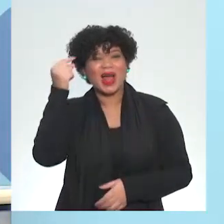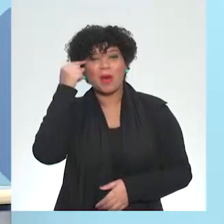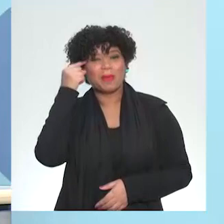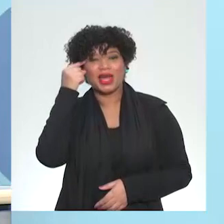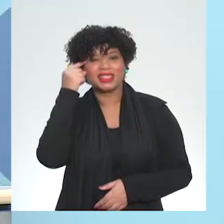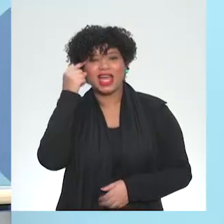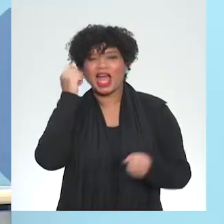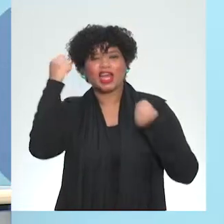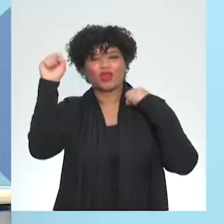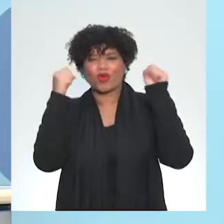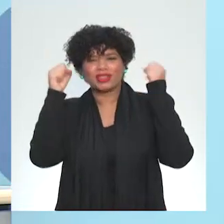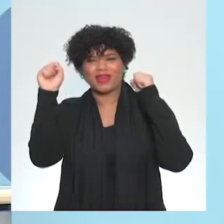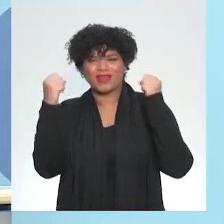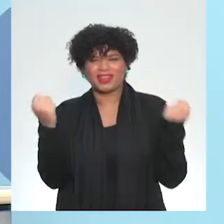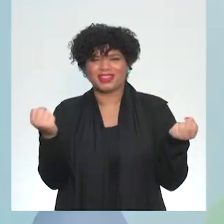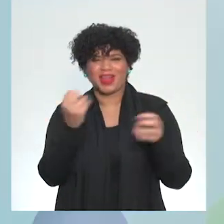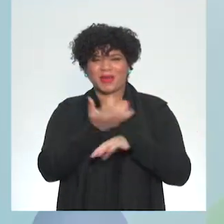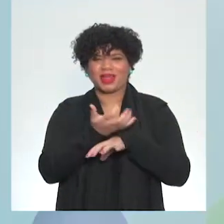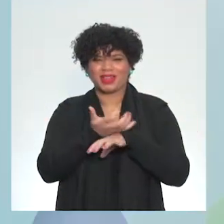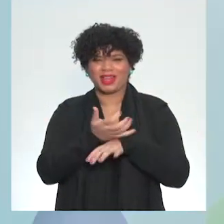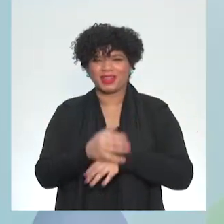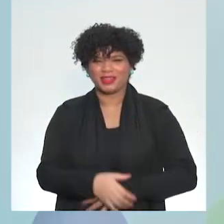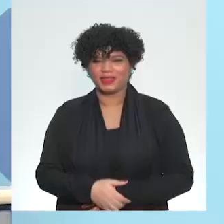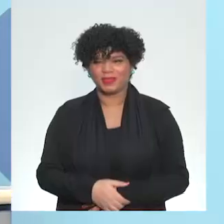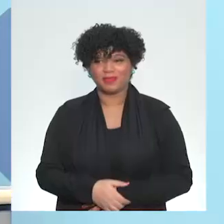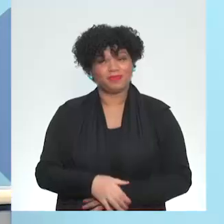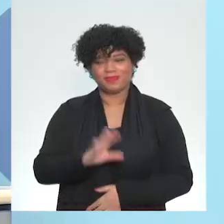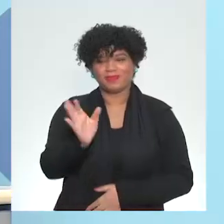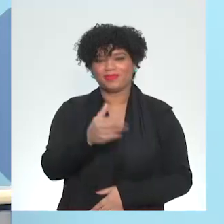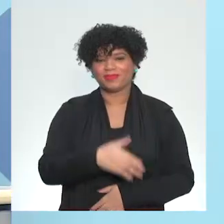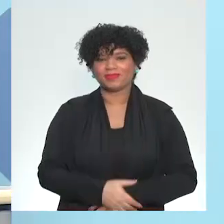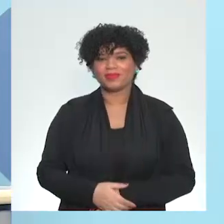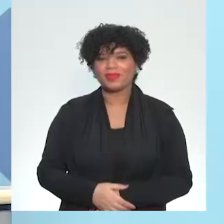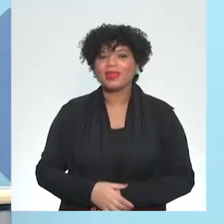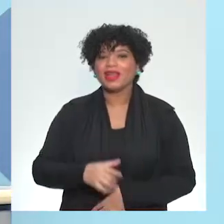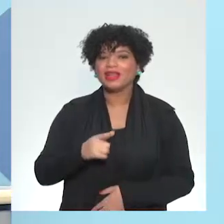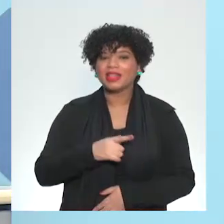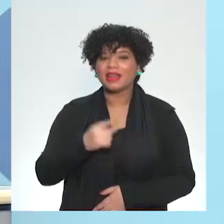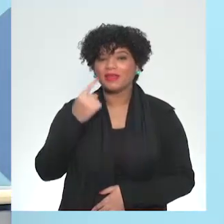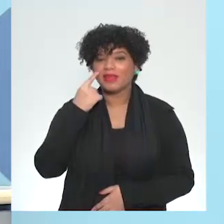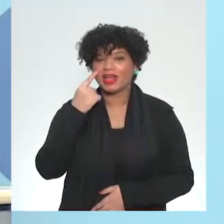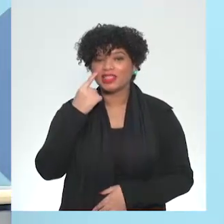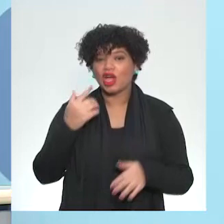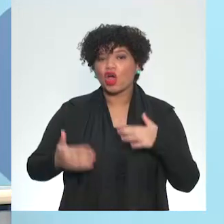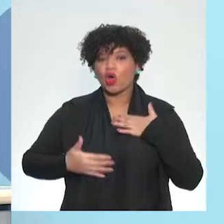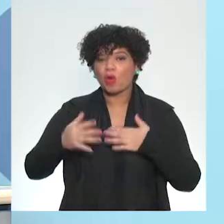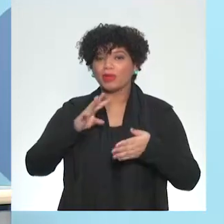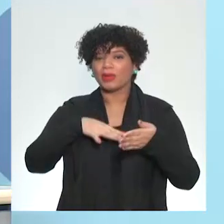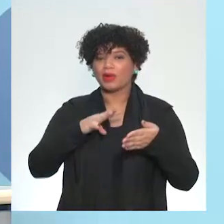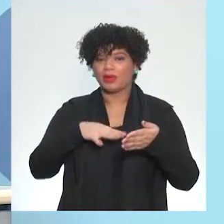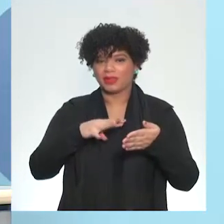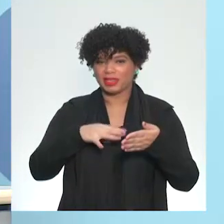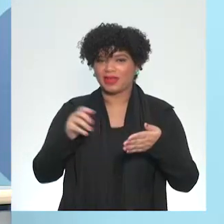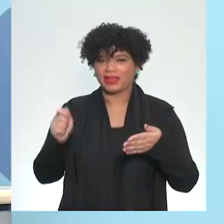ela coloca educação física. Exato. Então, vamos na educação física dos corpos, da programação.